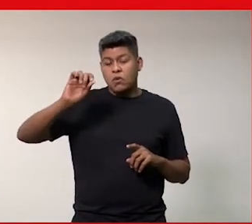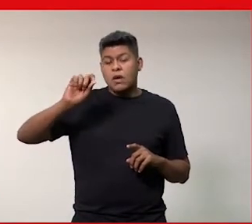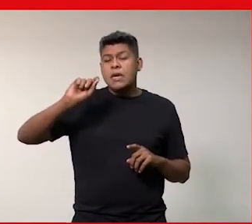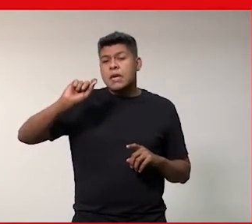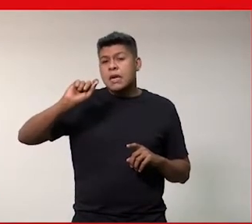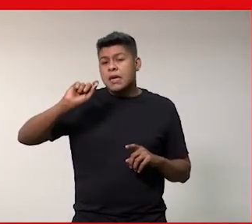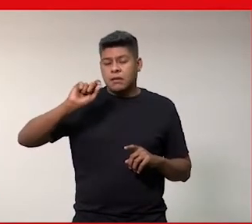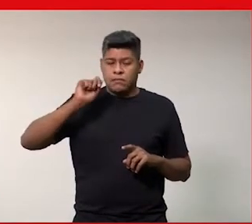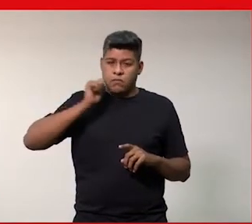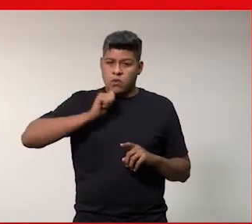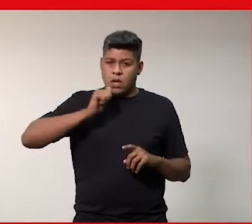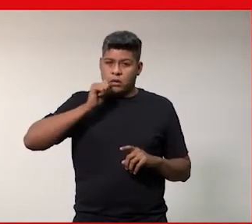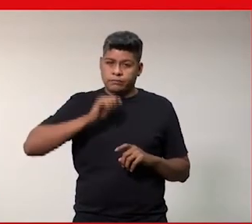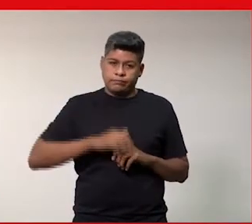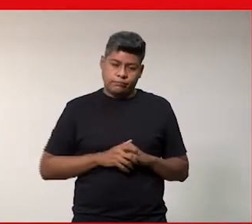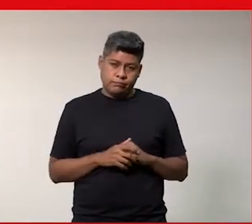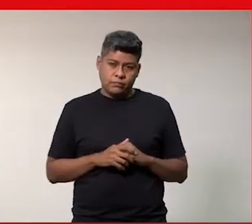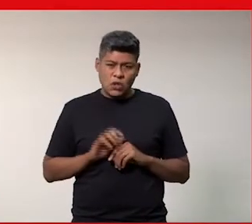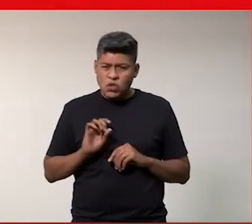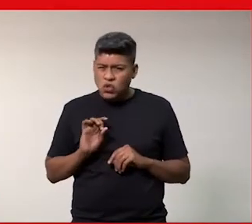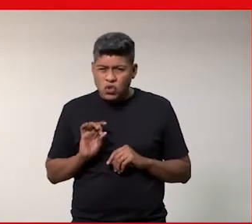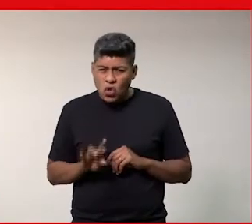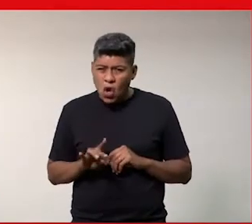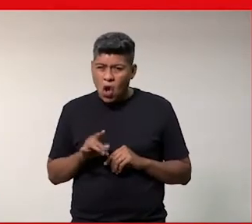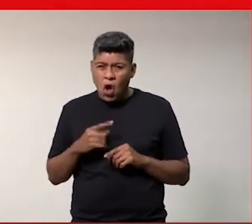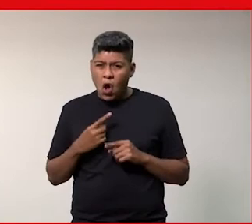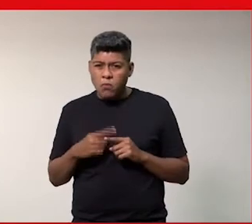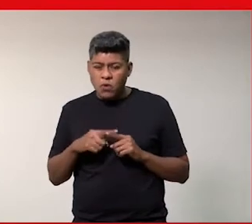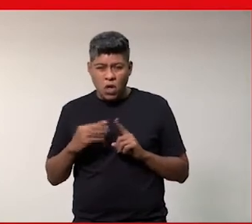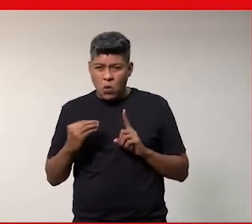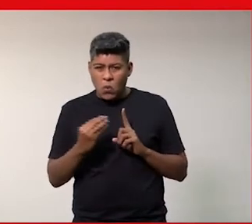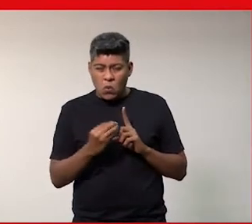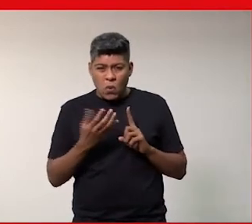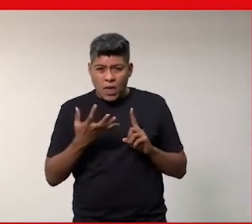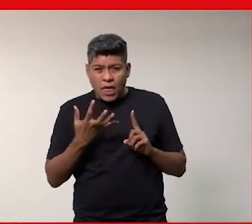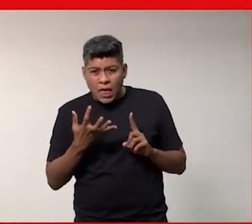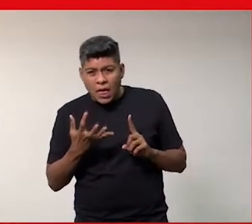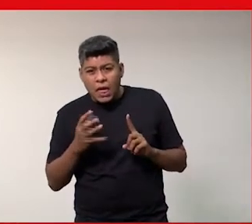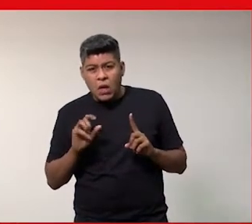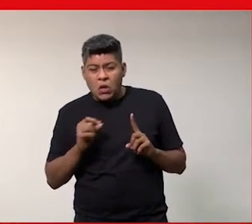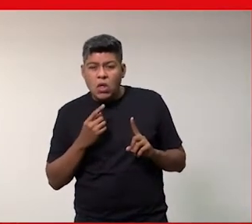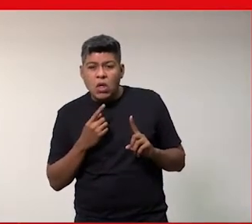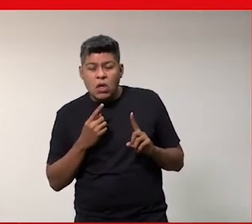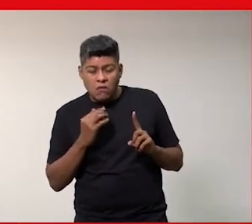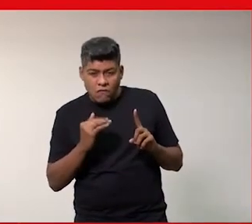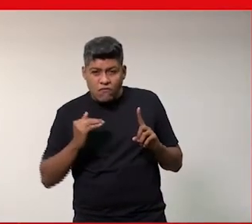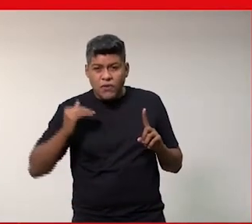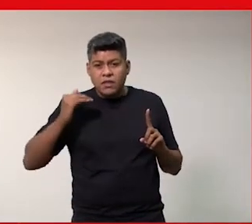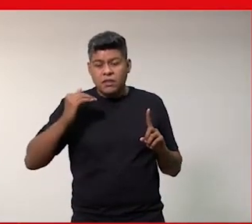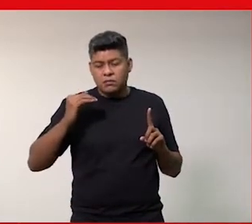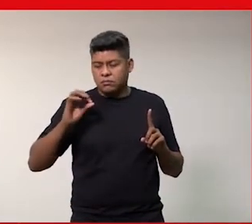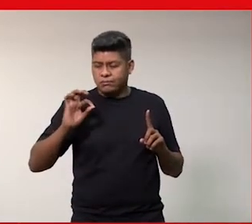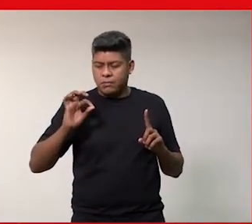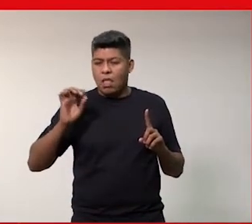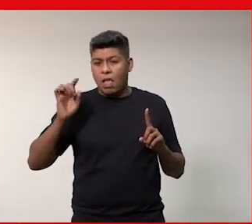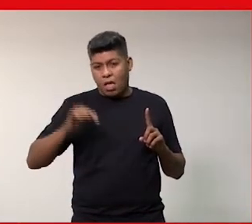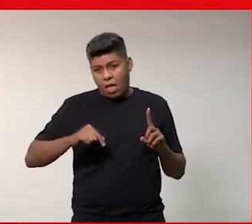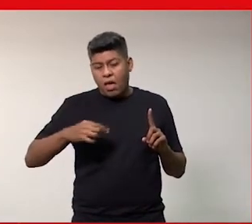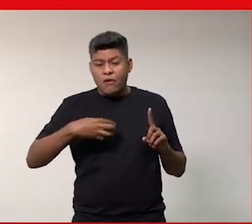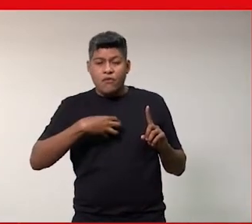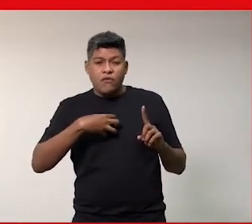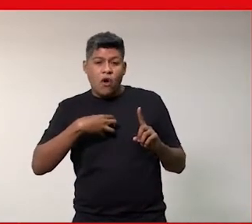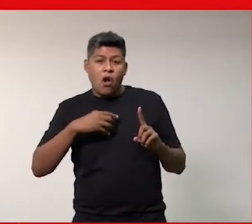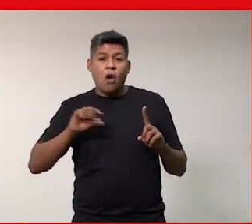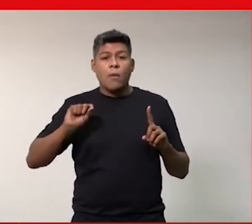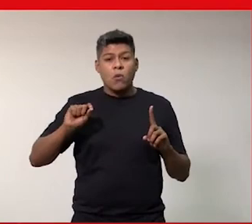a mulheres e assim não é só por conta daquele assédio sexual que eu quero uma vantagem sexual é também uma forma